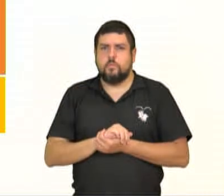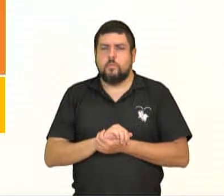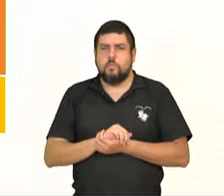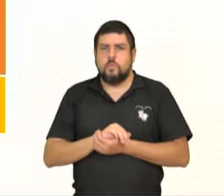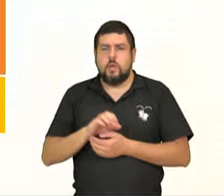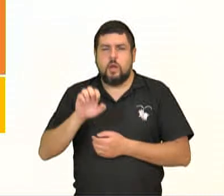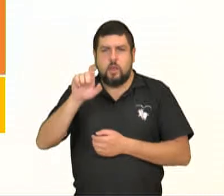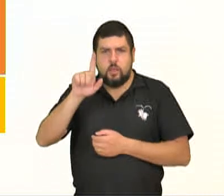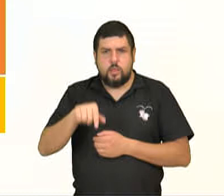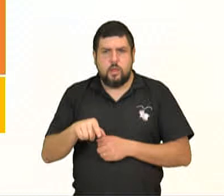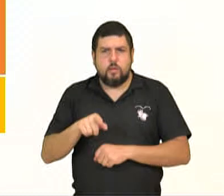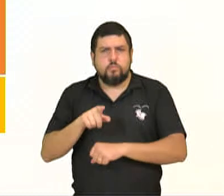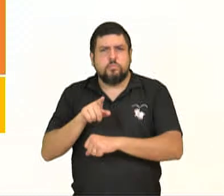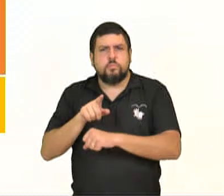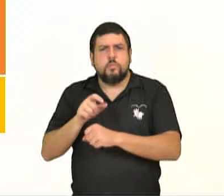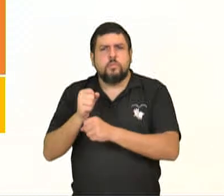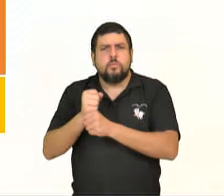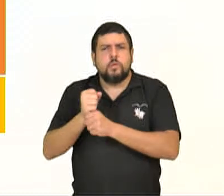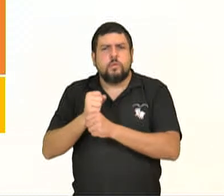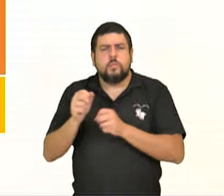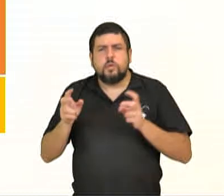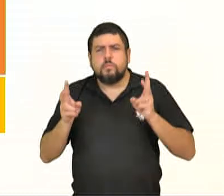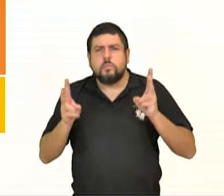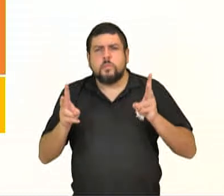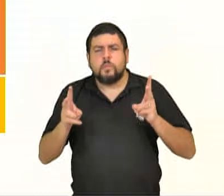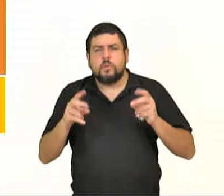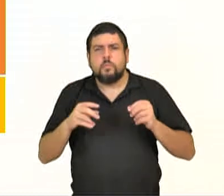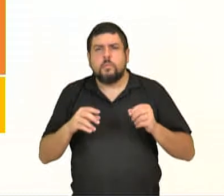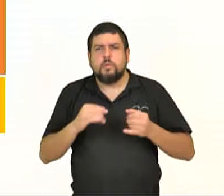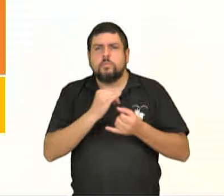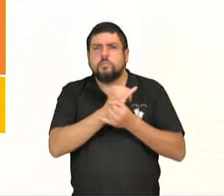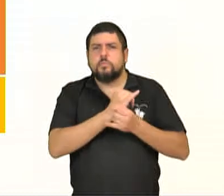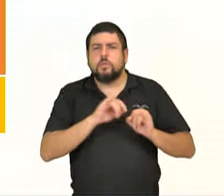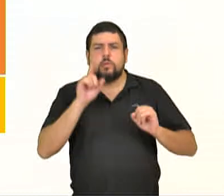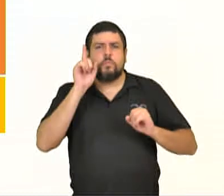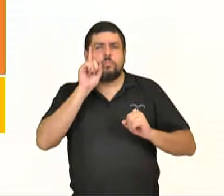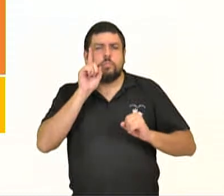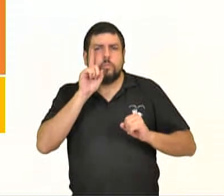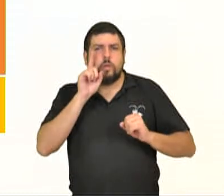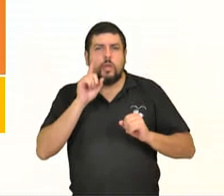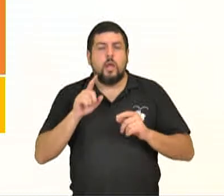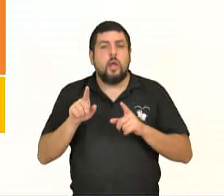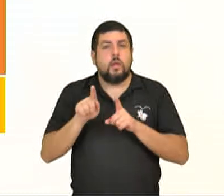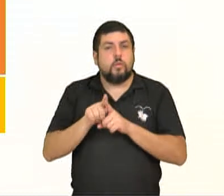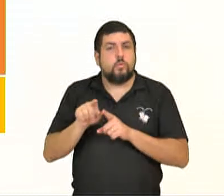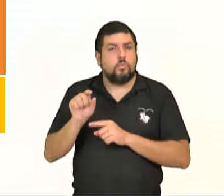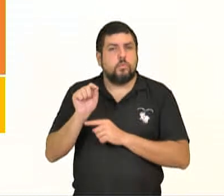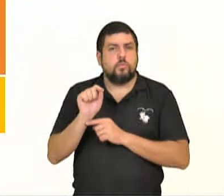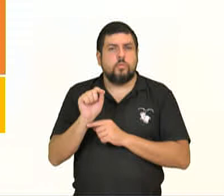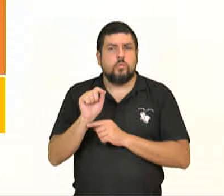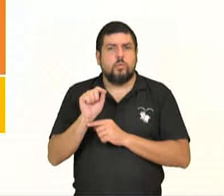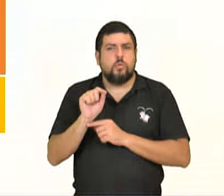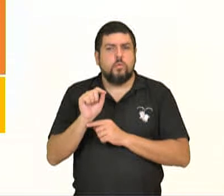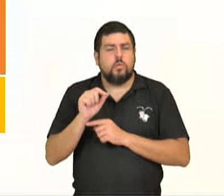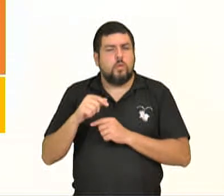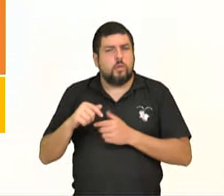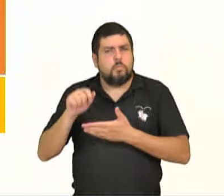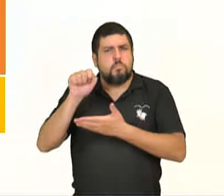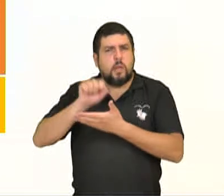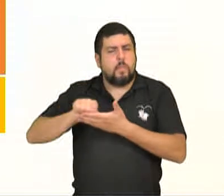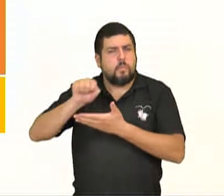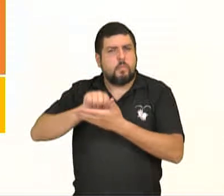americana e da revolução francesa, foi um entusiasta das ideias iluministas. Grande